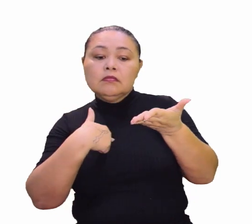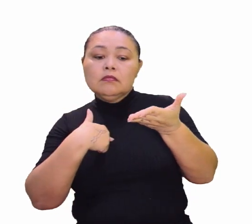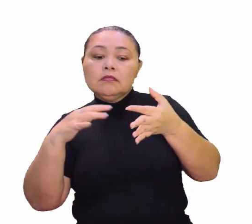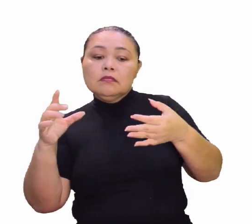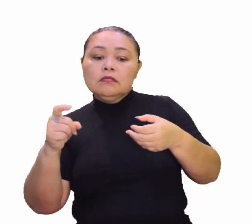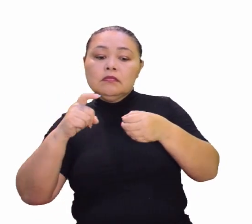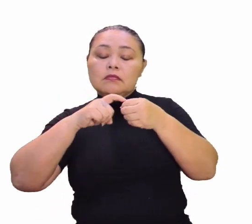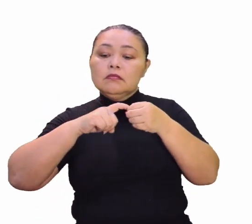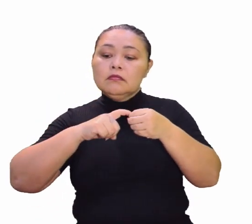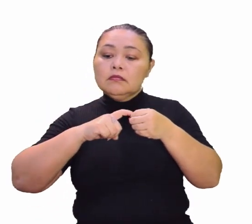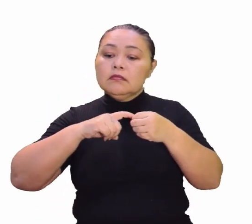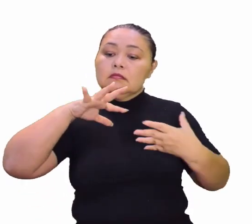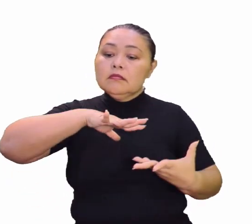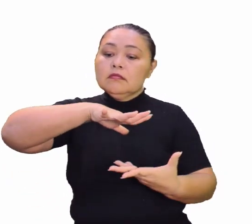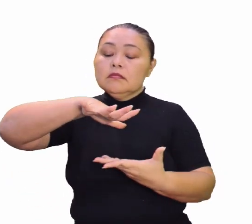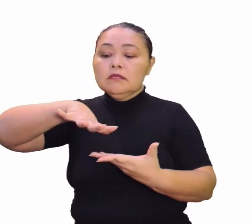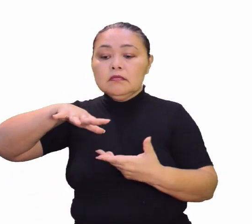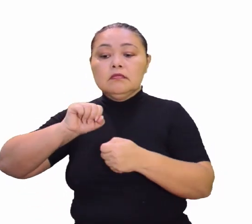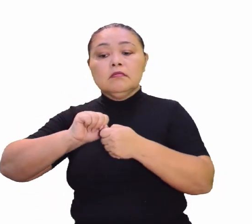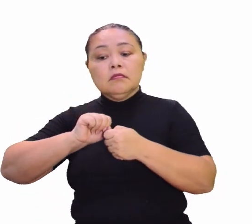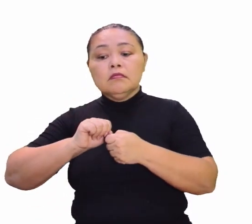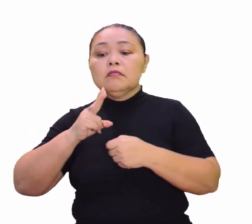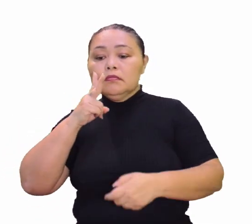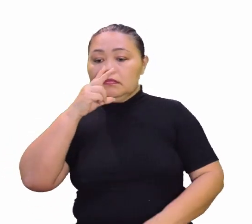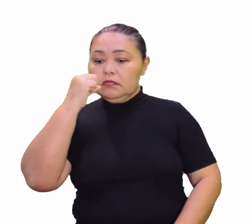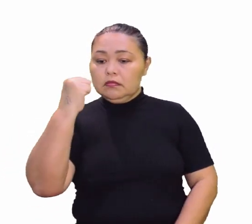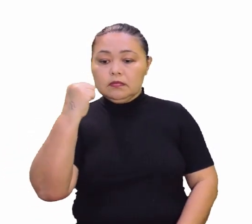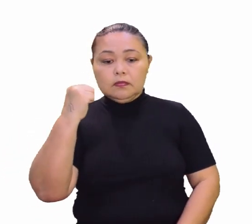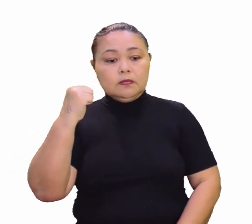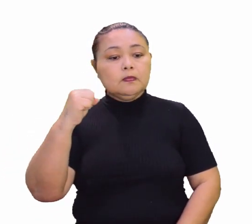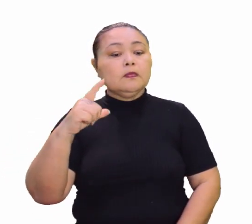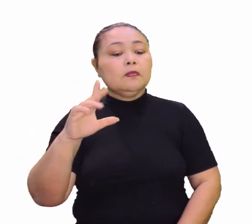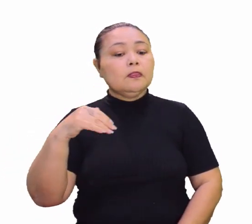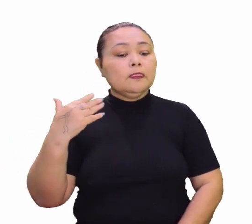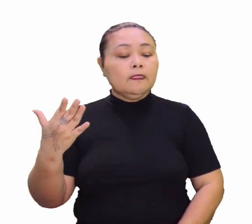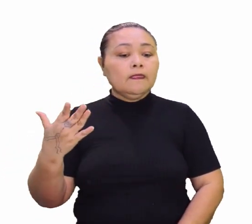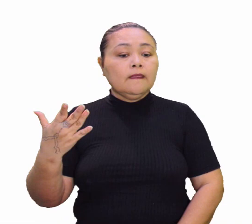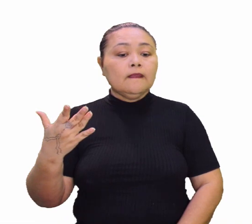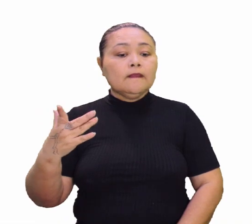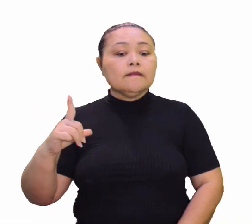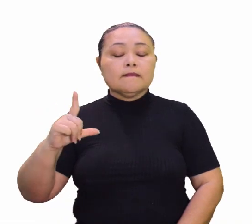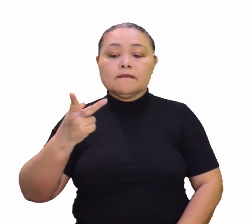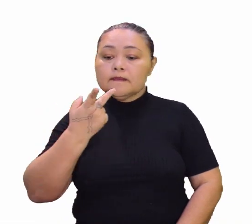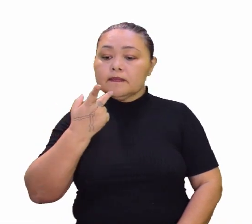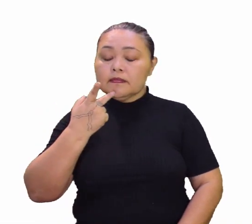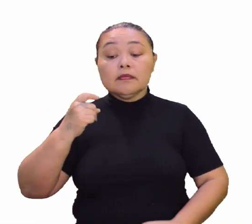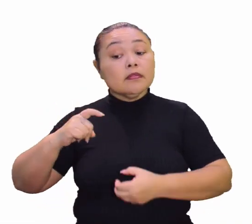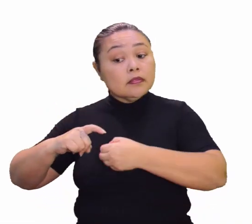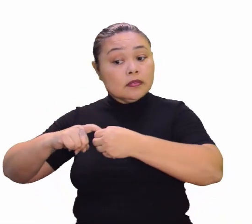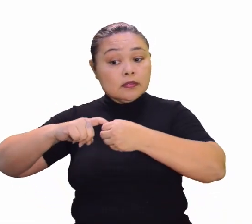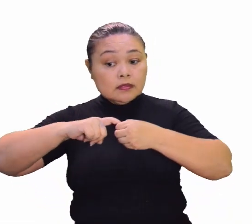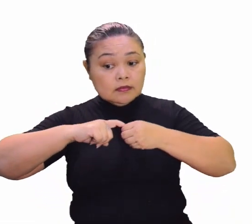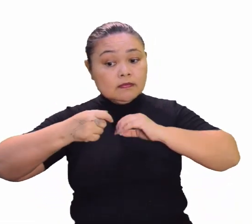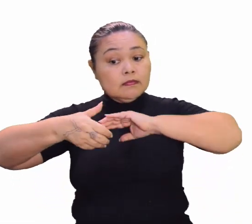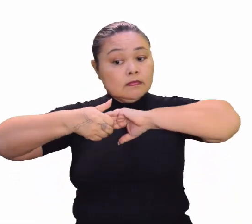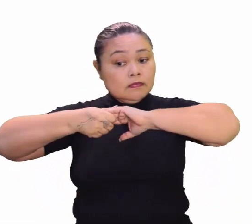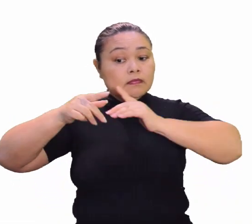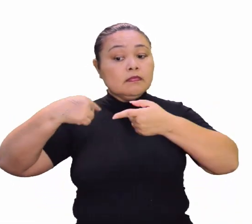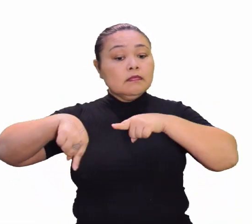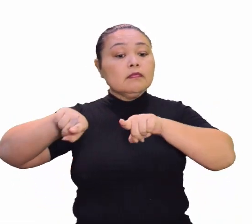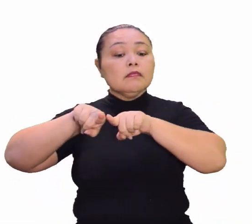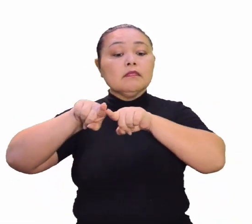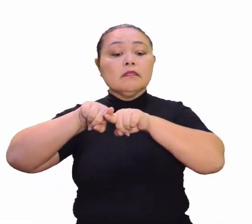de uma parceria global sólida. Ou seja, quando fala em parceria global